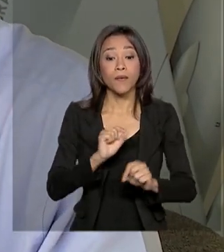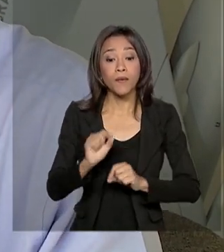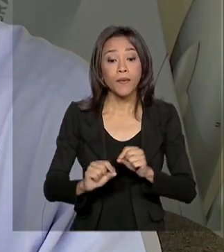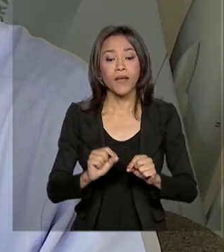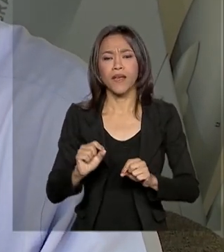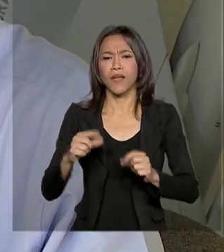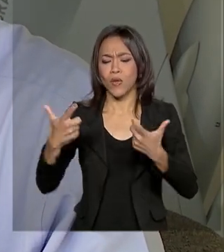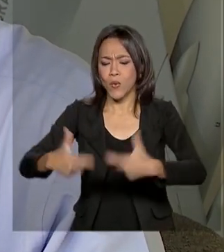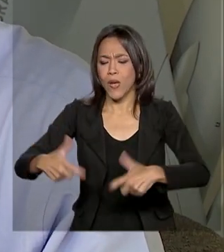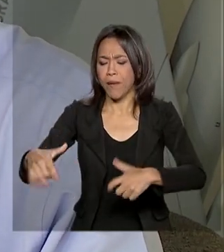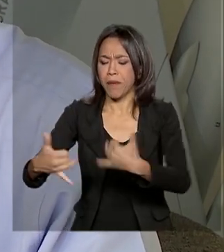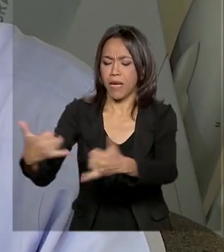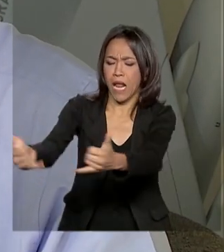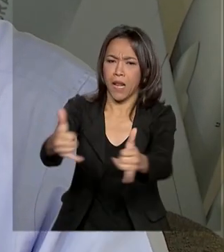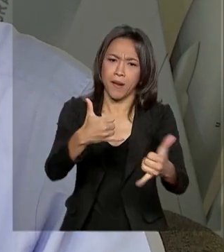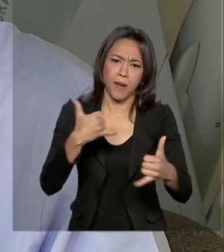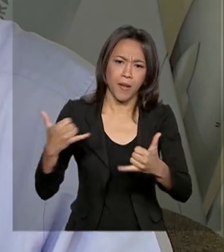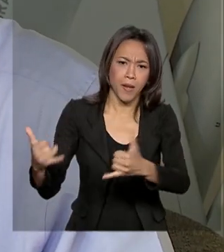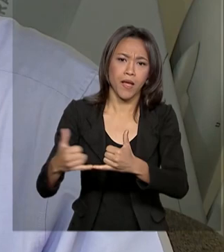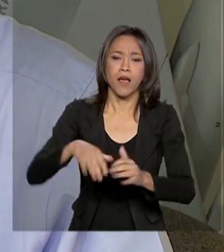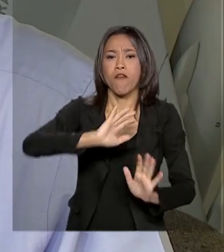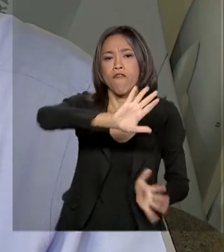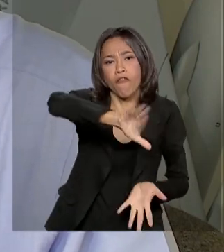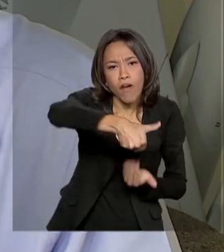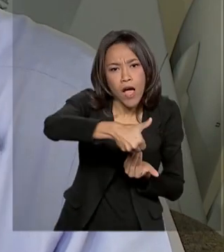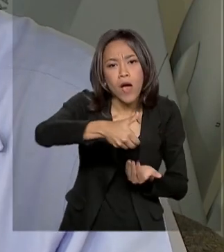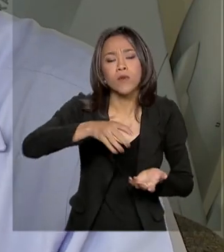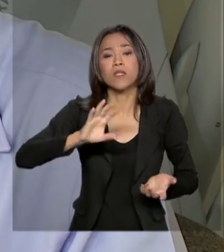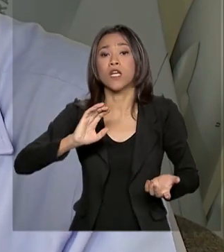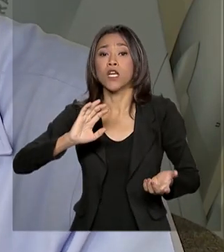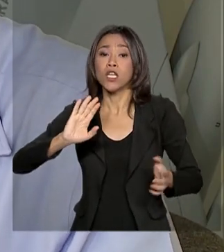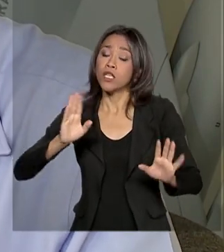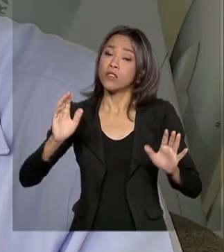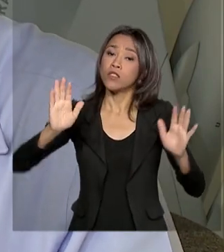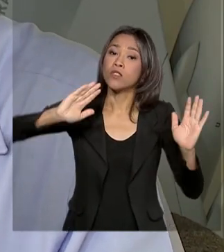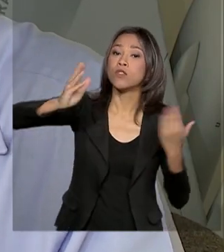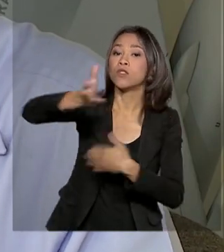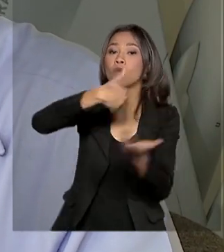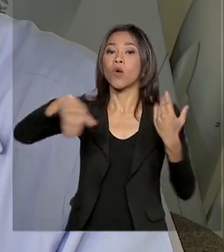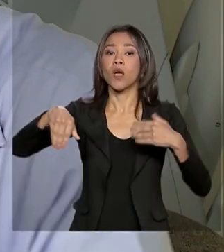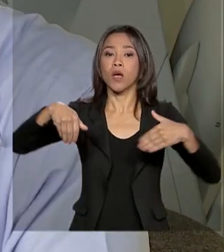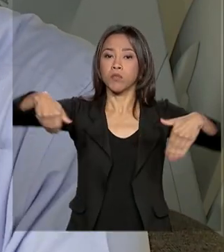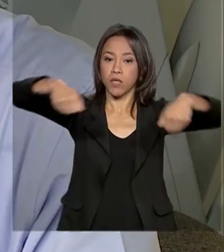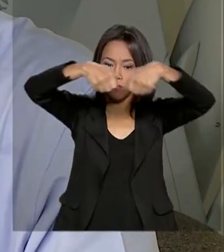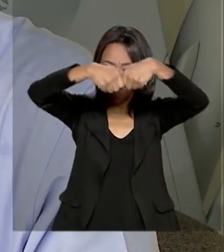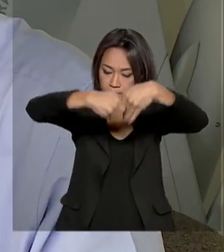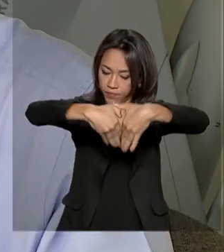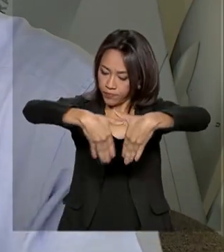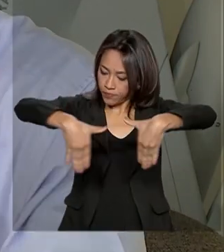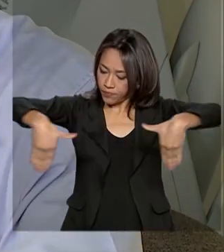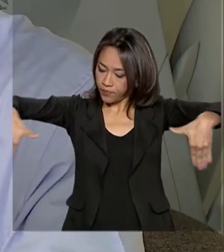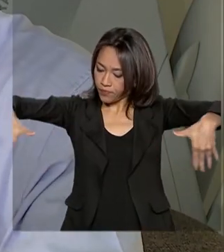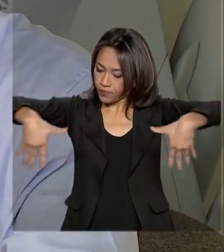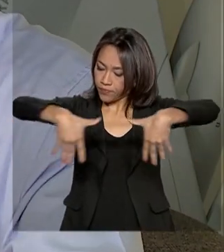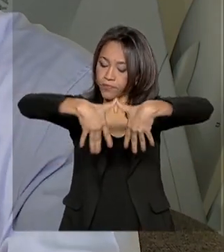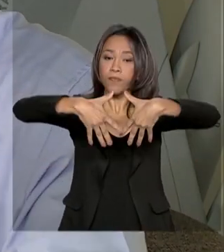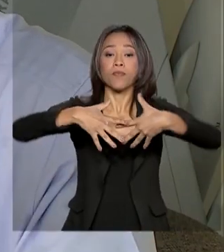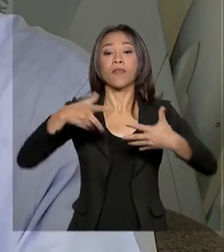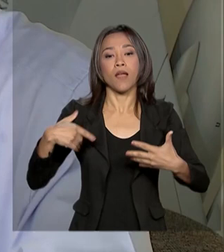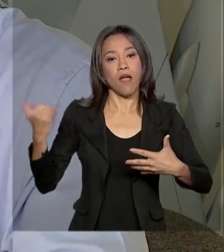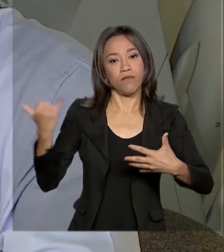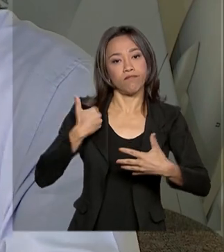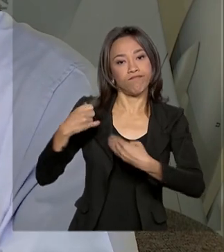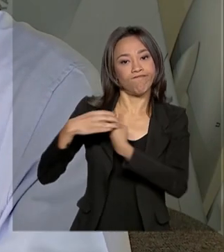brinquedoteca, fralda descartável. Trocamos as cortinas para questão até de solicitação da Anvisa, que fosse um material